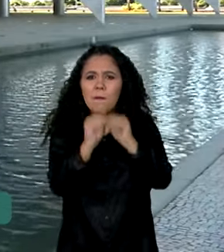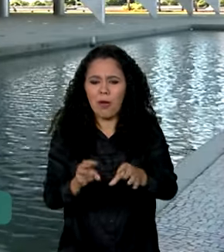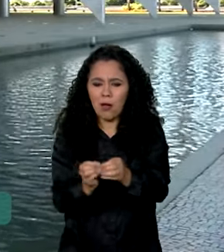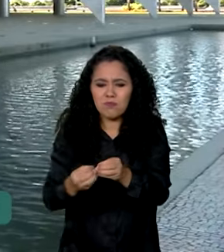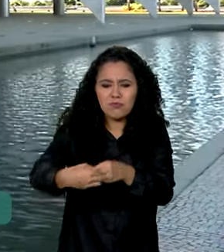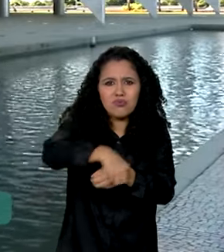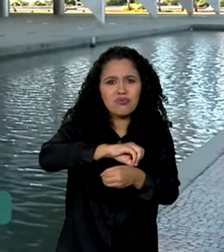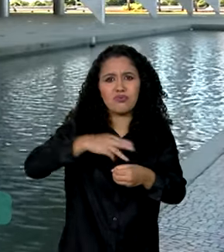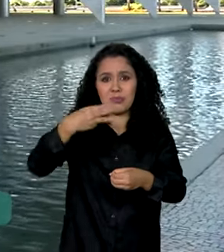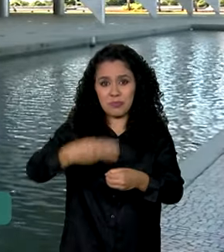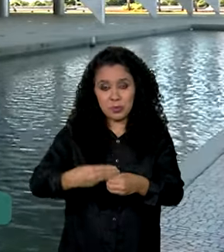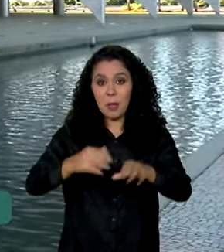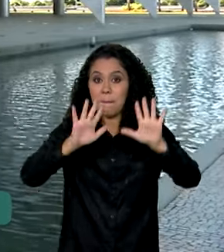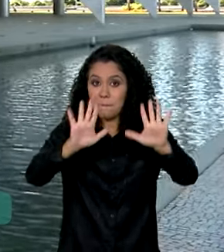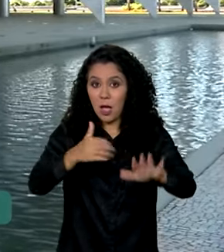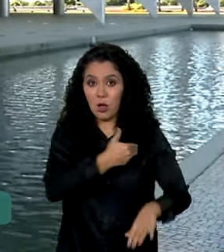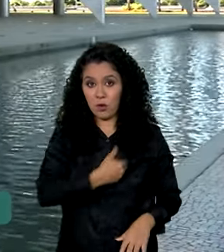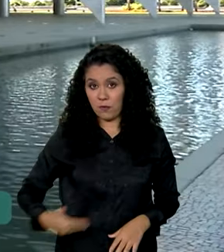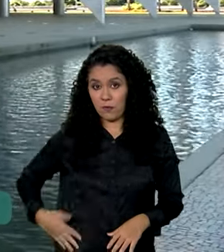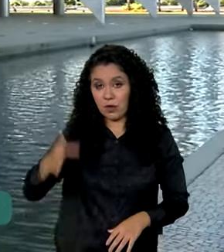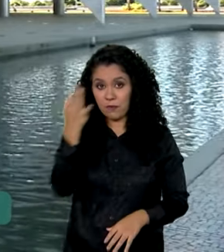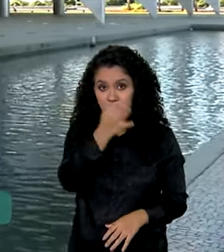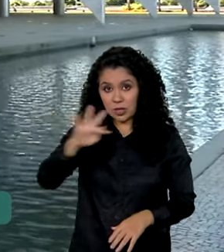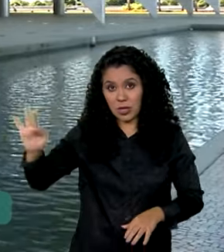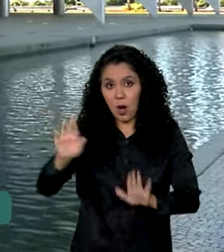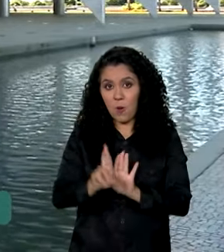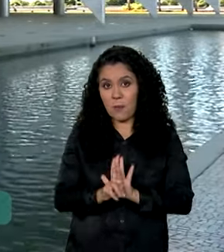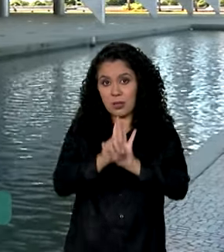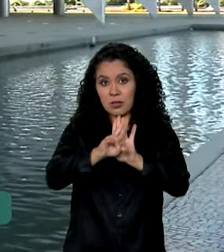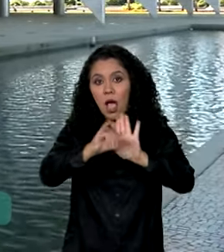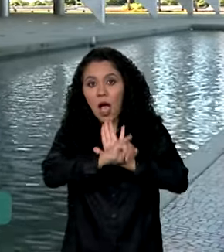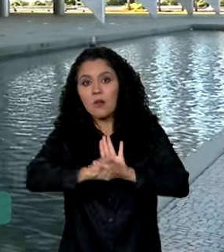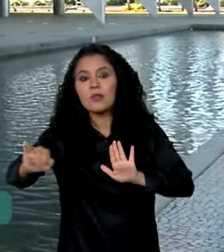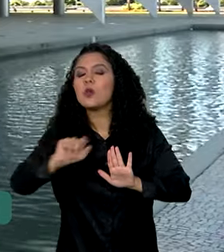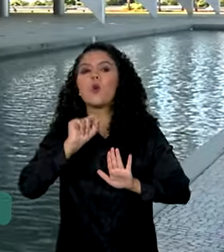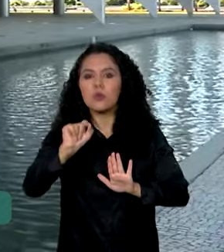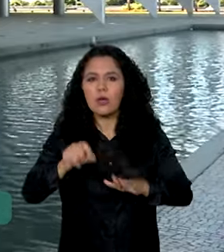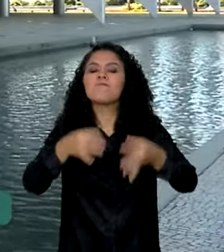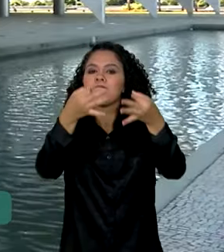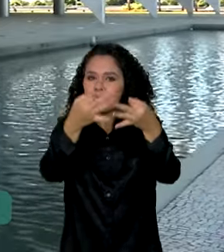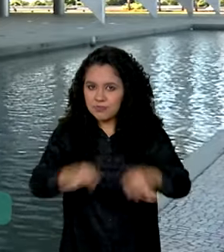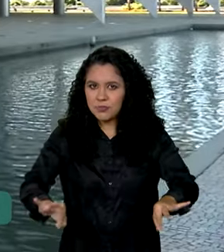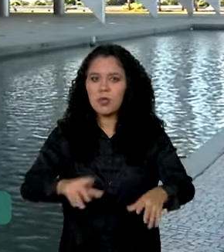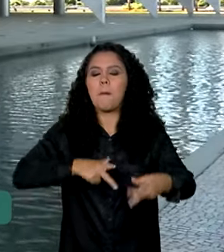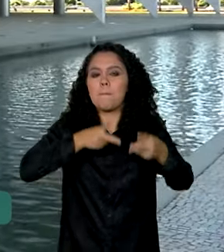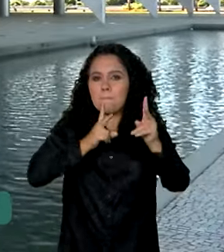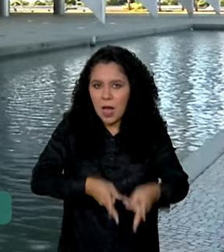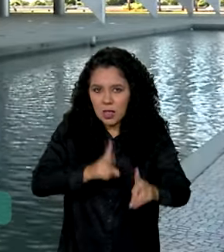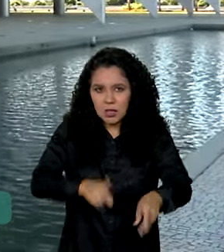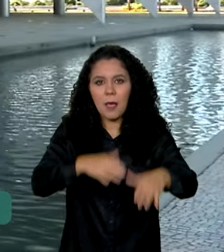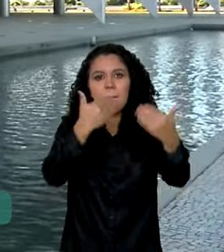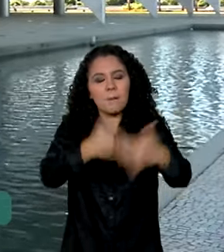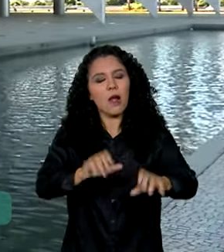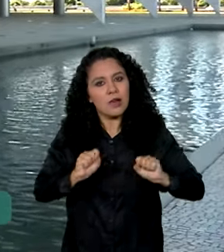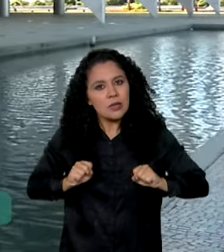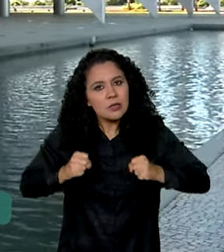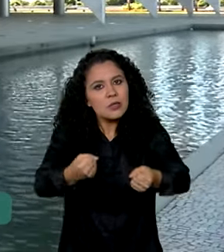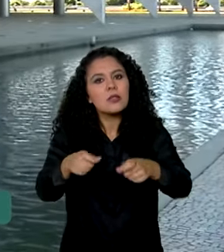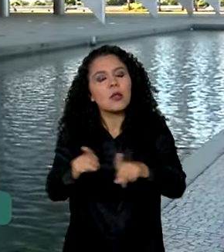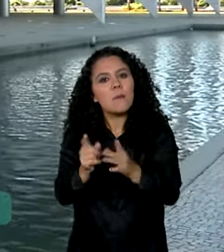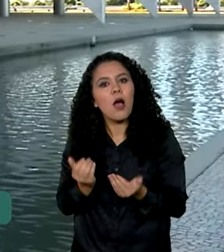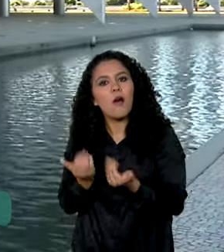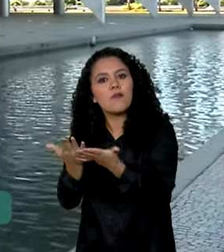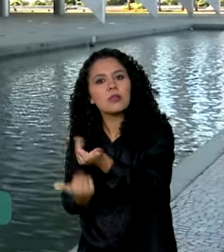por lá. Mas, segundo o governo federal, as provas estão sim mantidas e o governo federal vai fazer esforços para garantir no Rio Grande do Sul